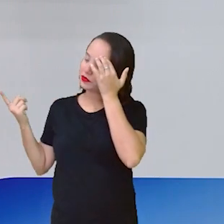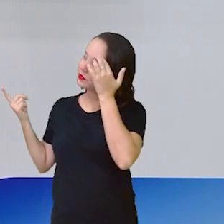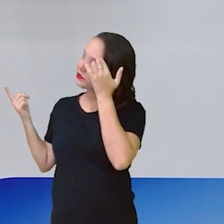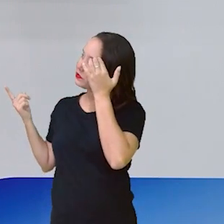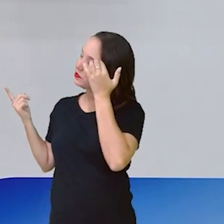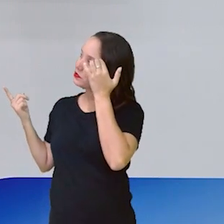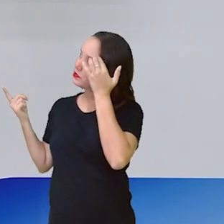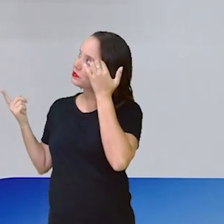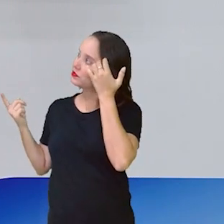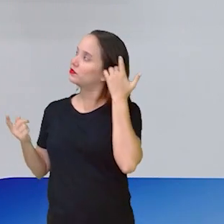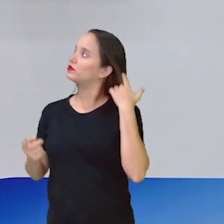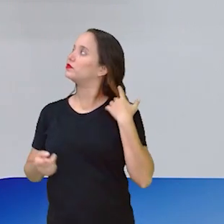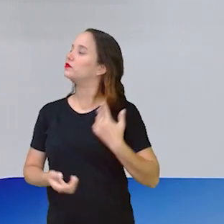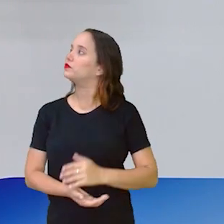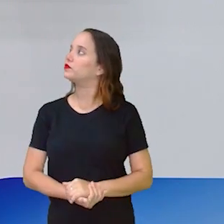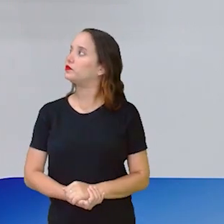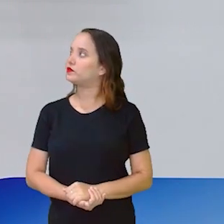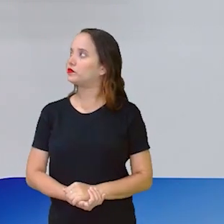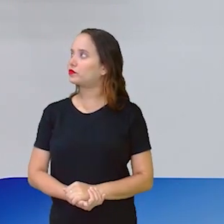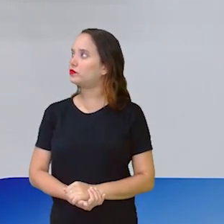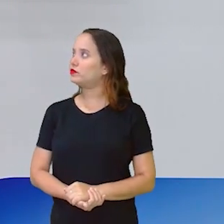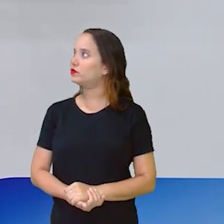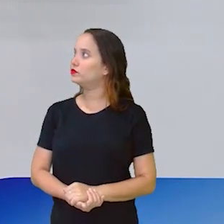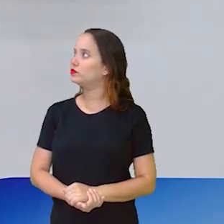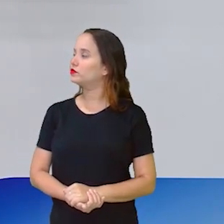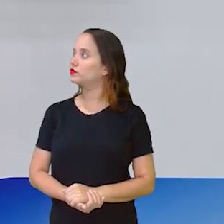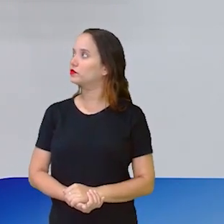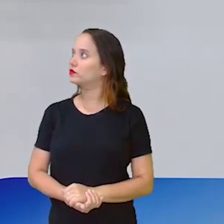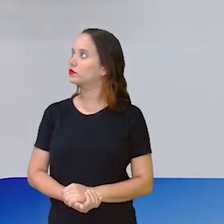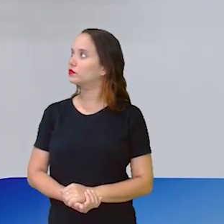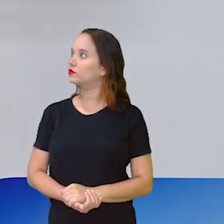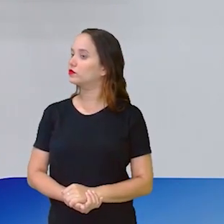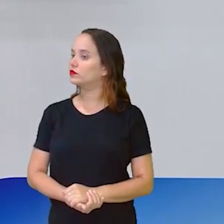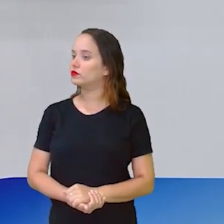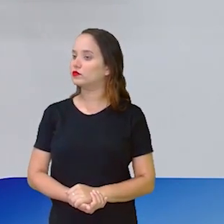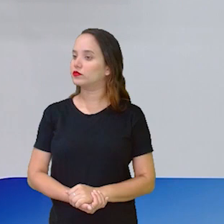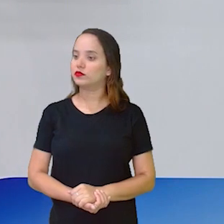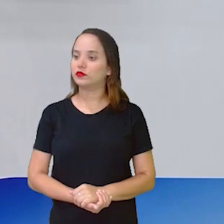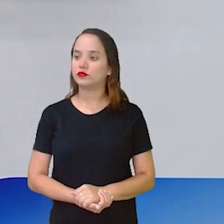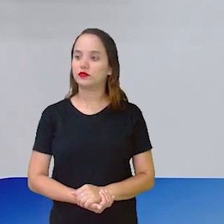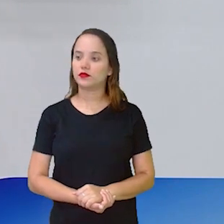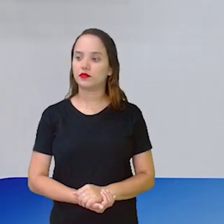E aí eu vou fazer só um pouquinho, um círculo só um pouquinho maior. E um pouquinho